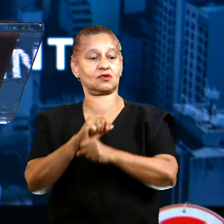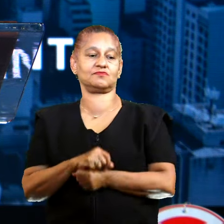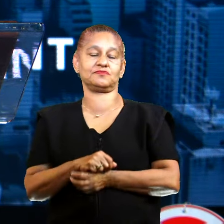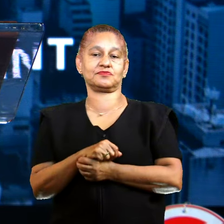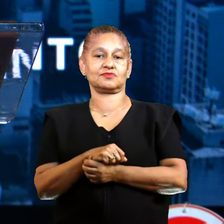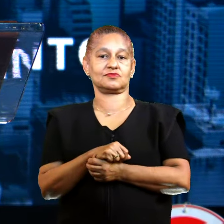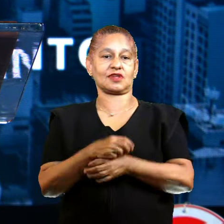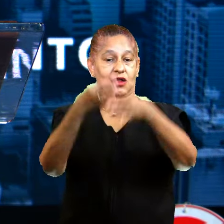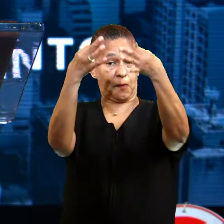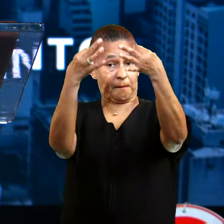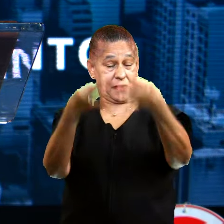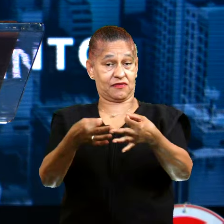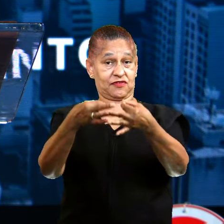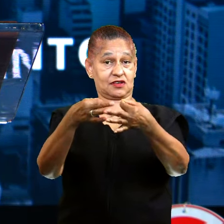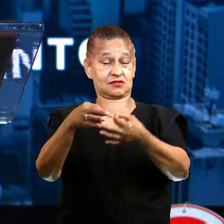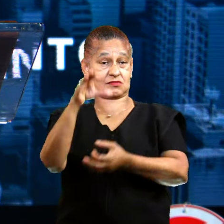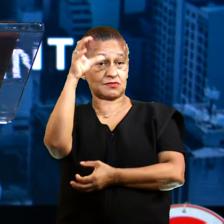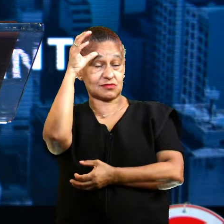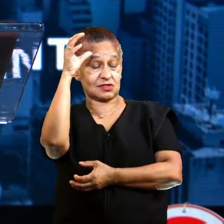Gente,